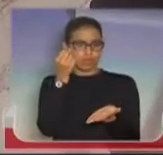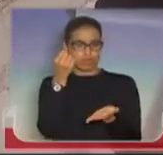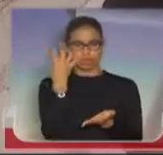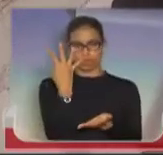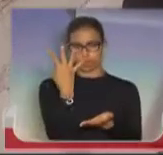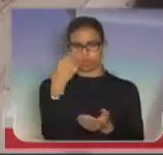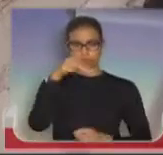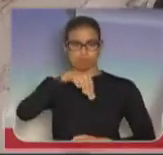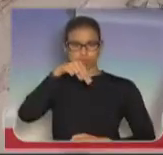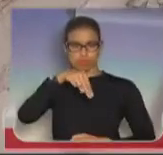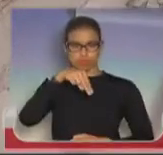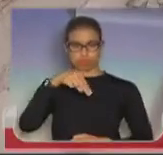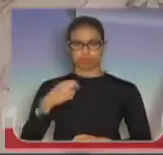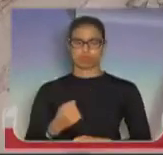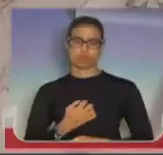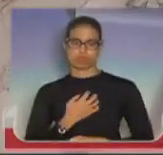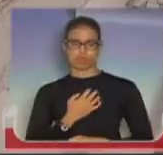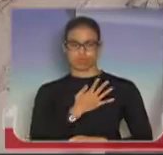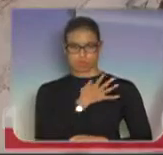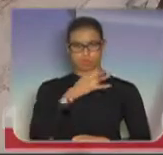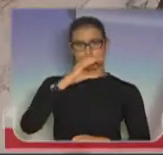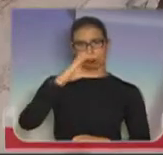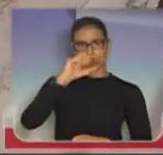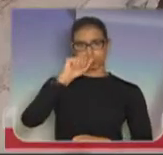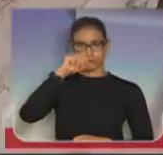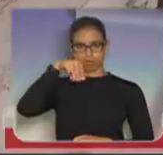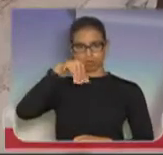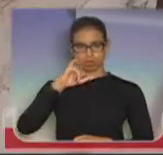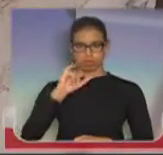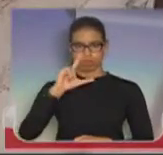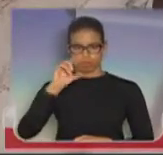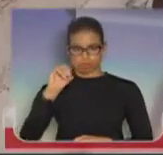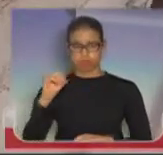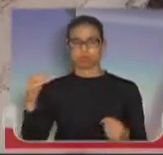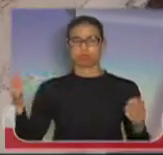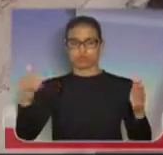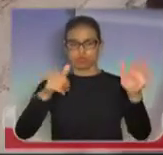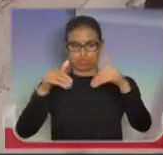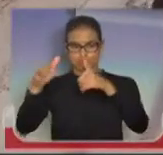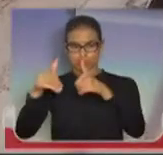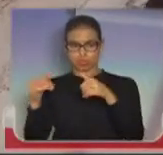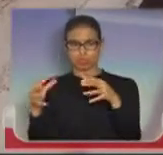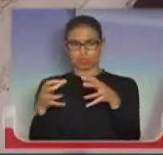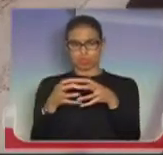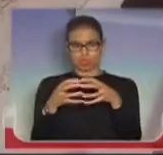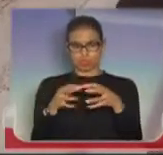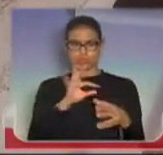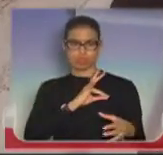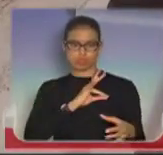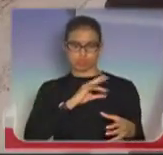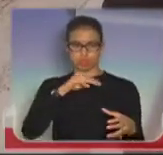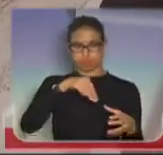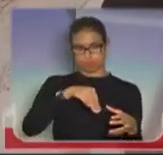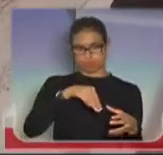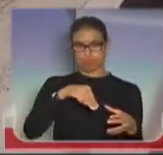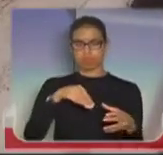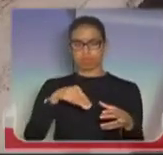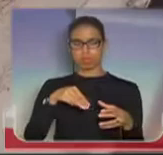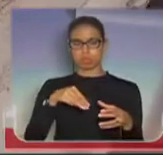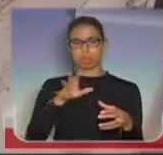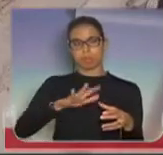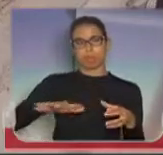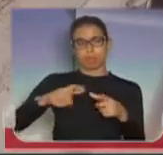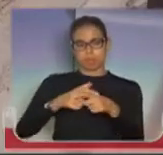o coronel Camilo promoveu uma reunião com todos os policiais militares que foram candidatos, uma grande parte foram